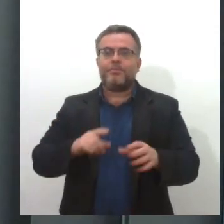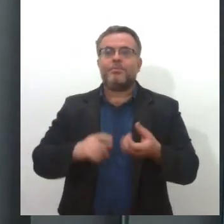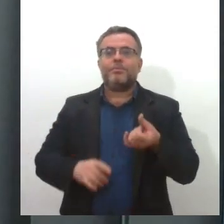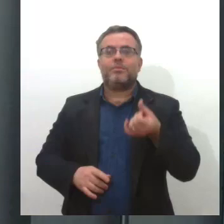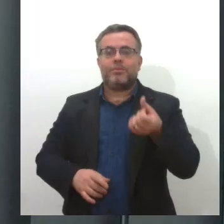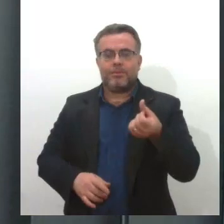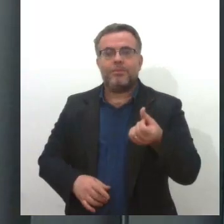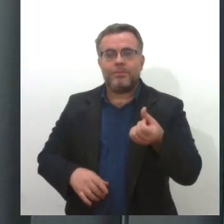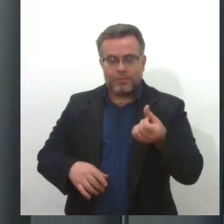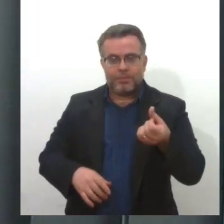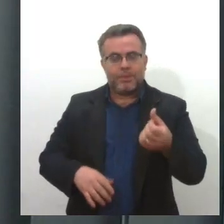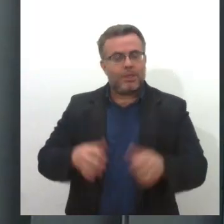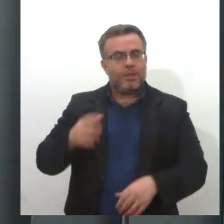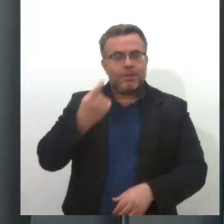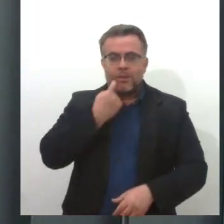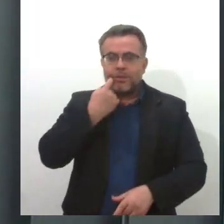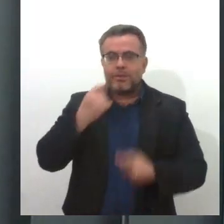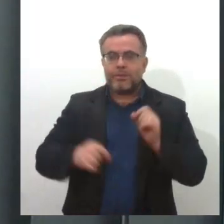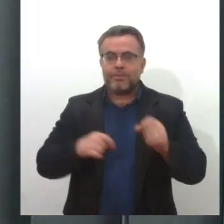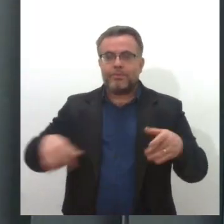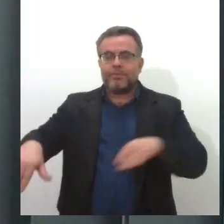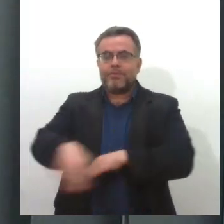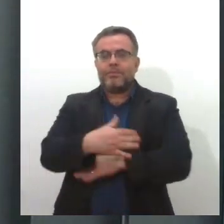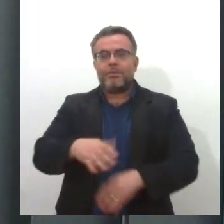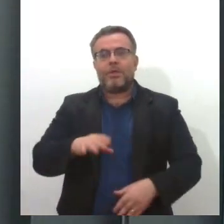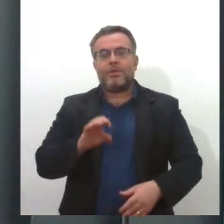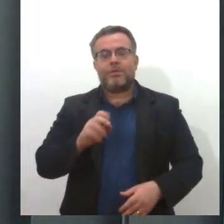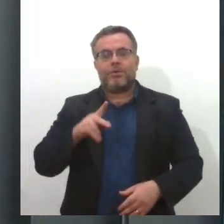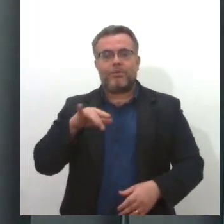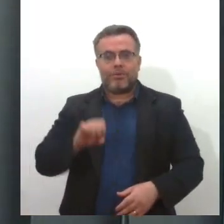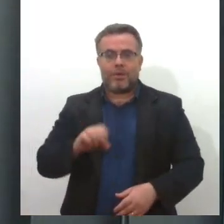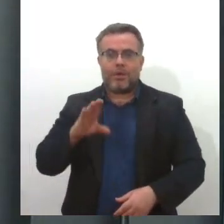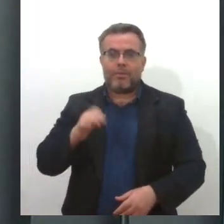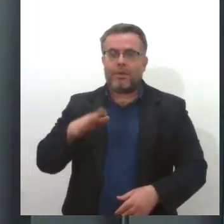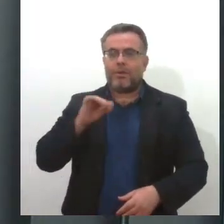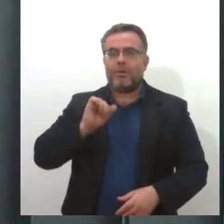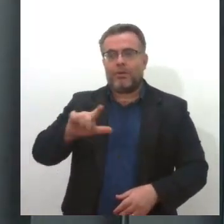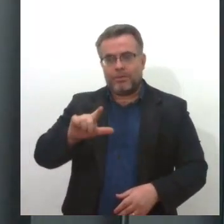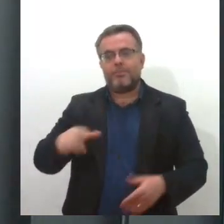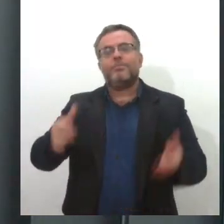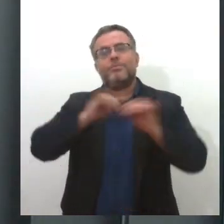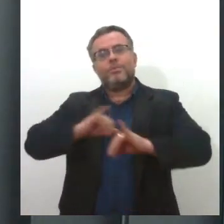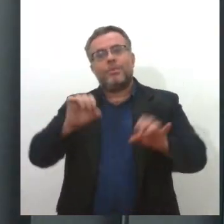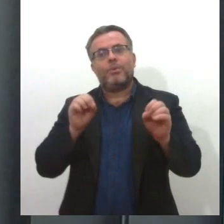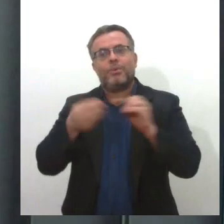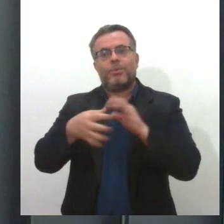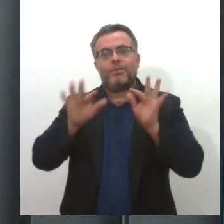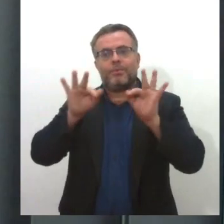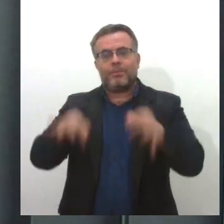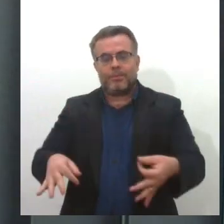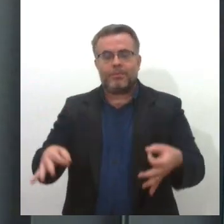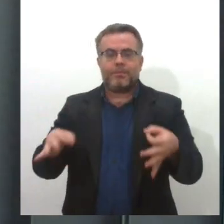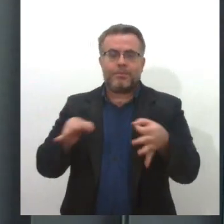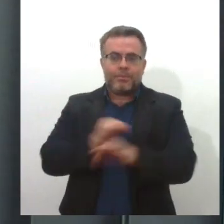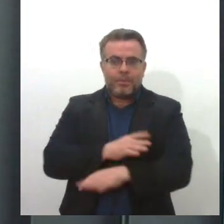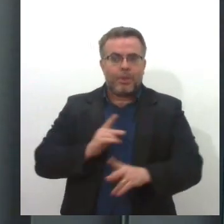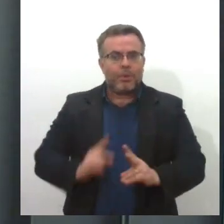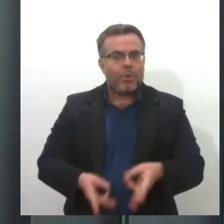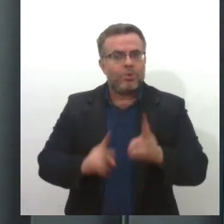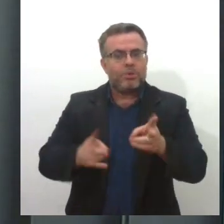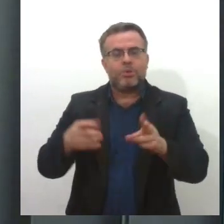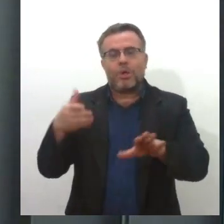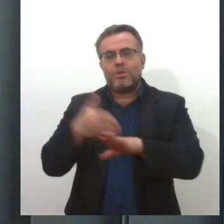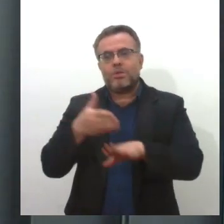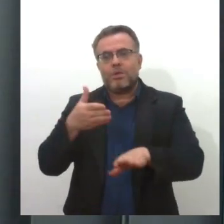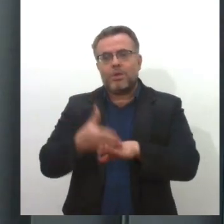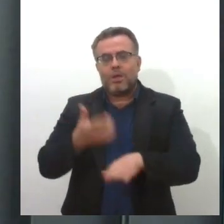imediações da Avenida Doutor Silvio Cabral Santana. O Informativo TV Alese vai ficando por aqui. Continue acompanhando a nossa